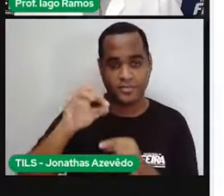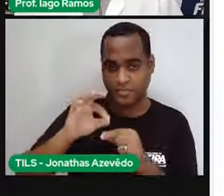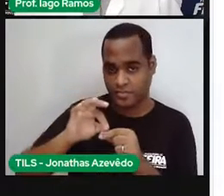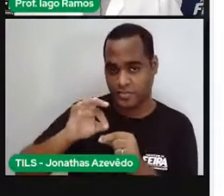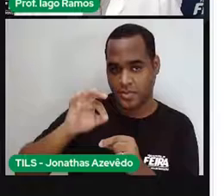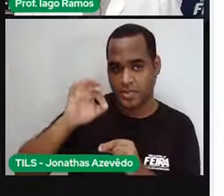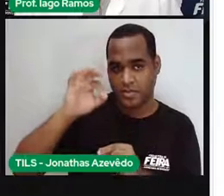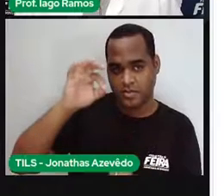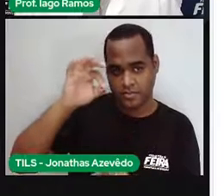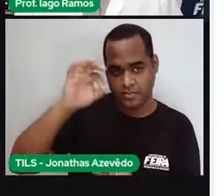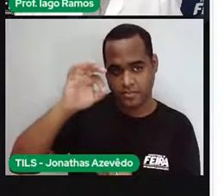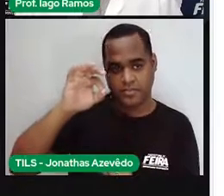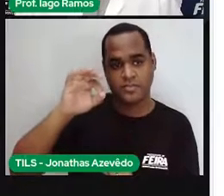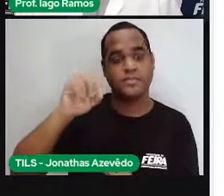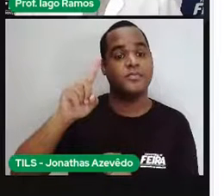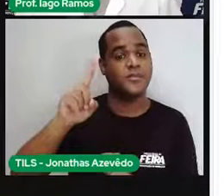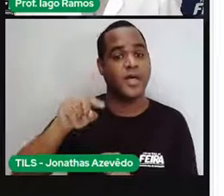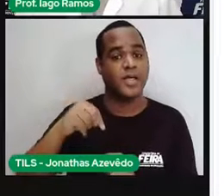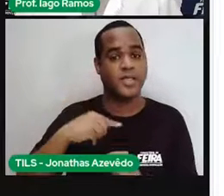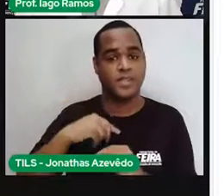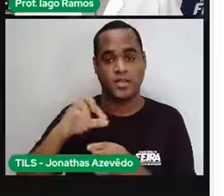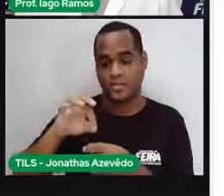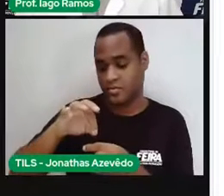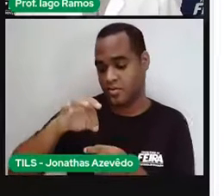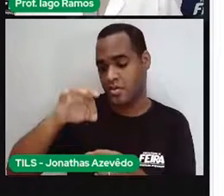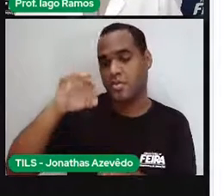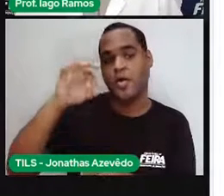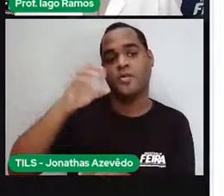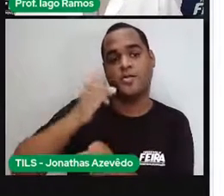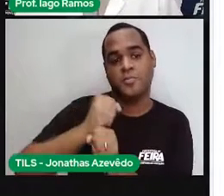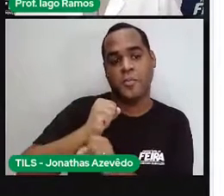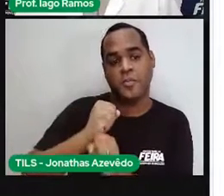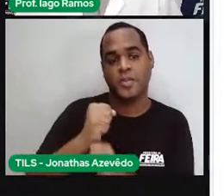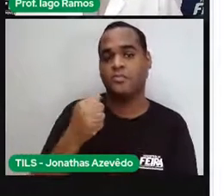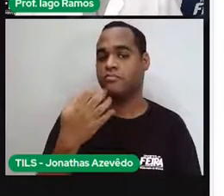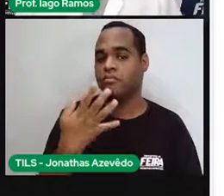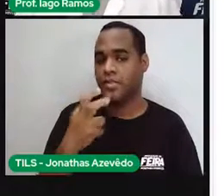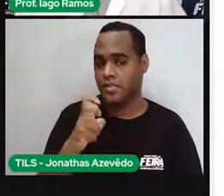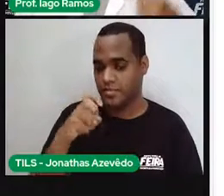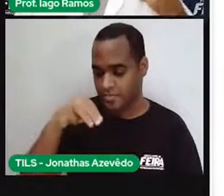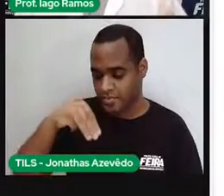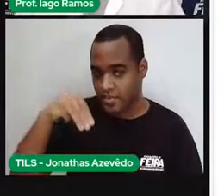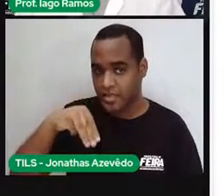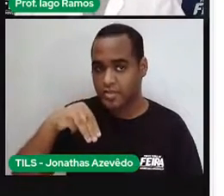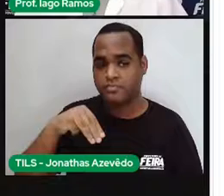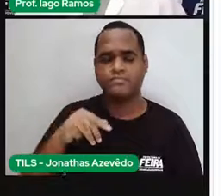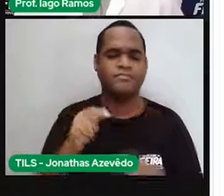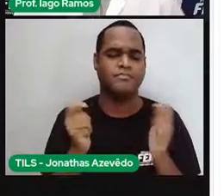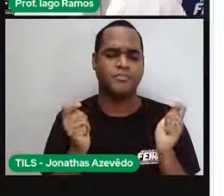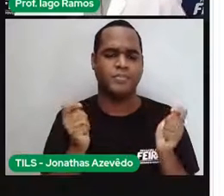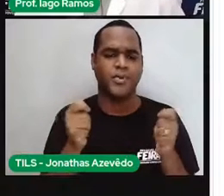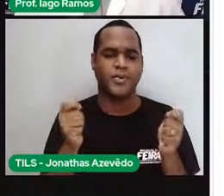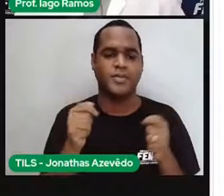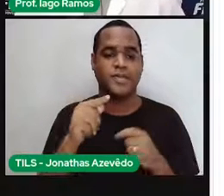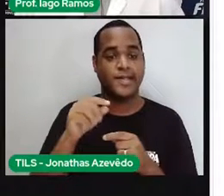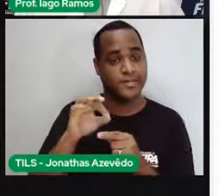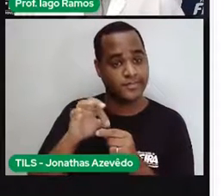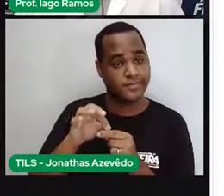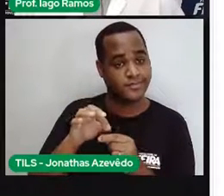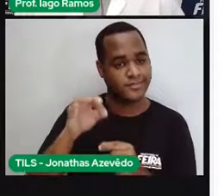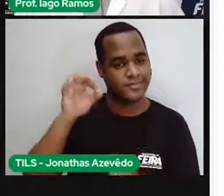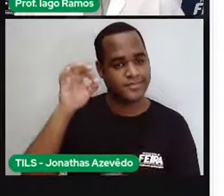até essa ponta do campo, 45 metros, que pode ser esse daí, ou